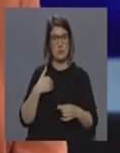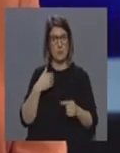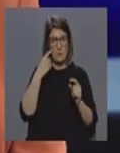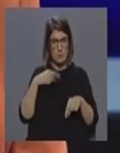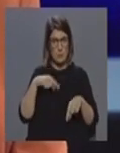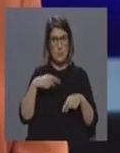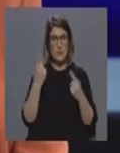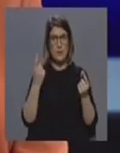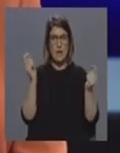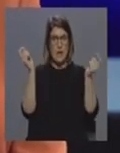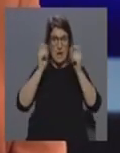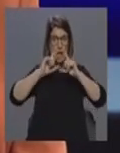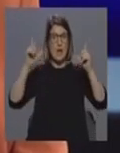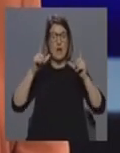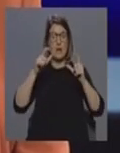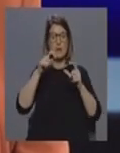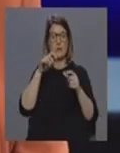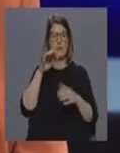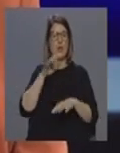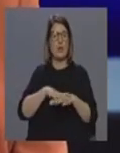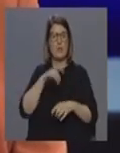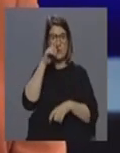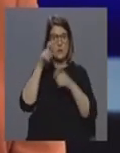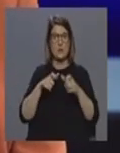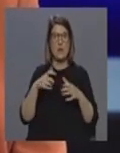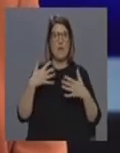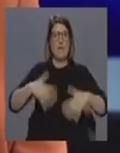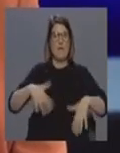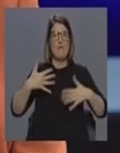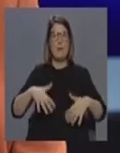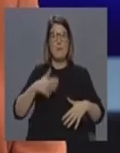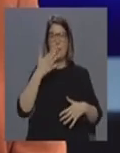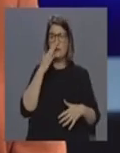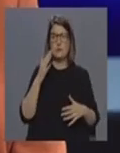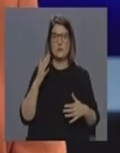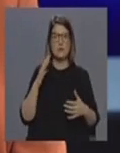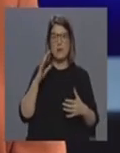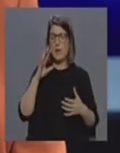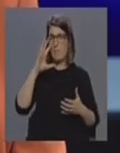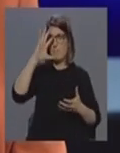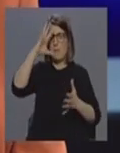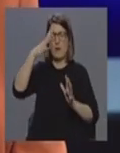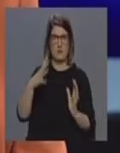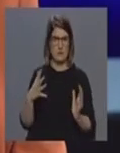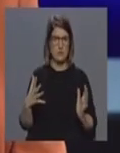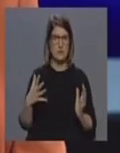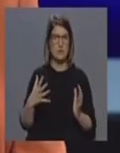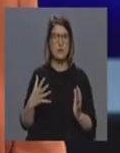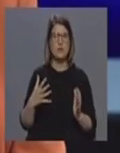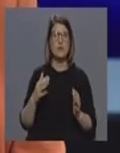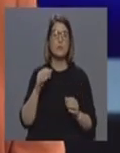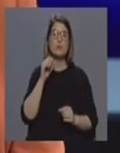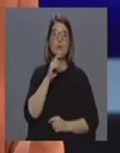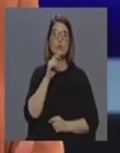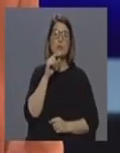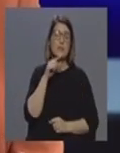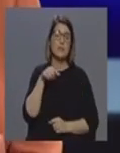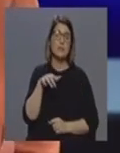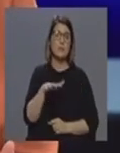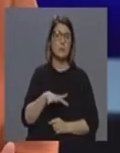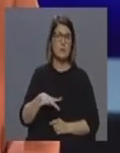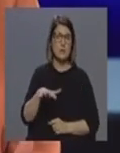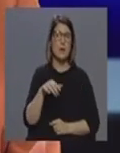se estava a criar a nível da população, e talvez até já há uma crise quase de pânico. E estávamos a criar aqui, provavelmente, uma situação